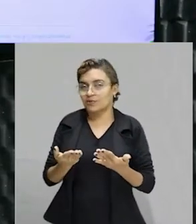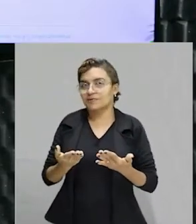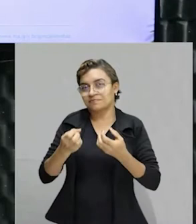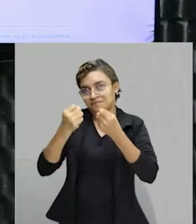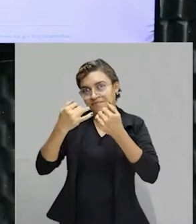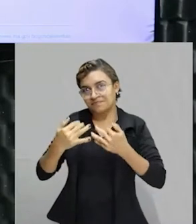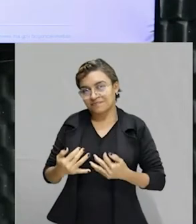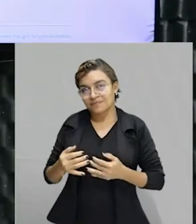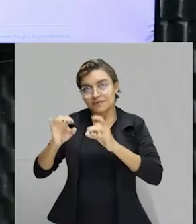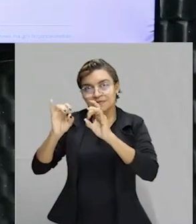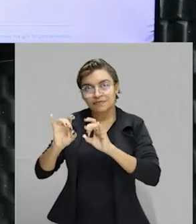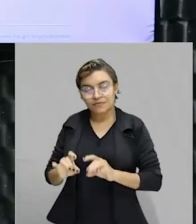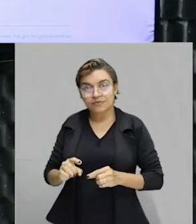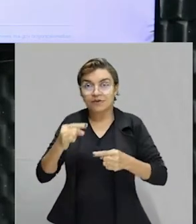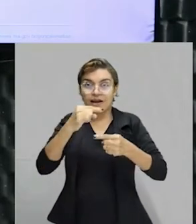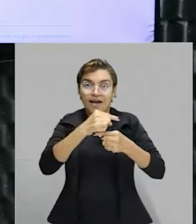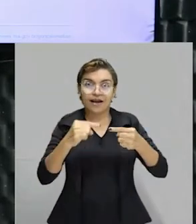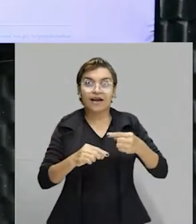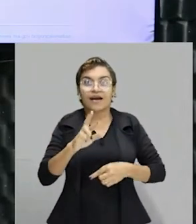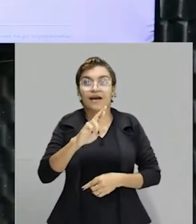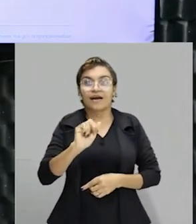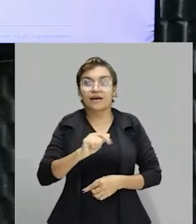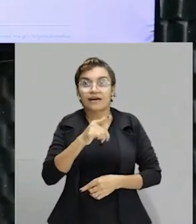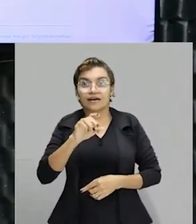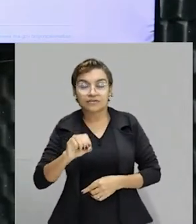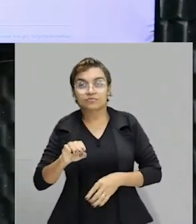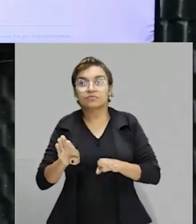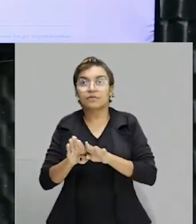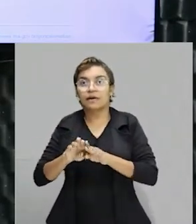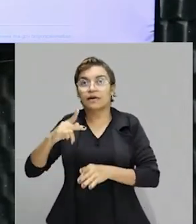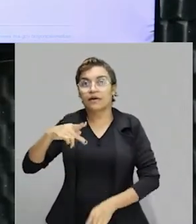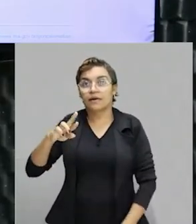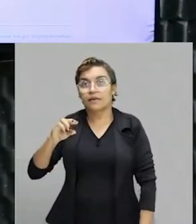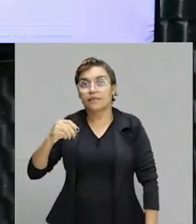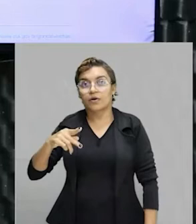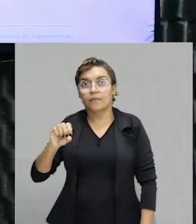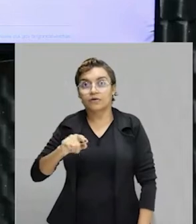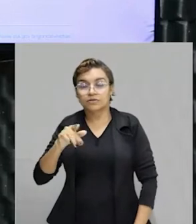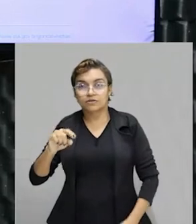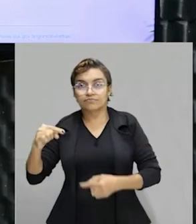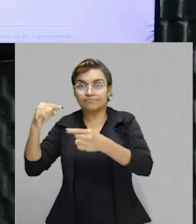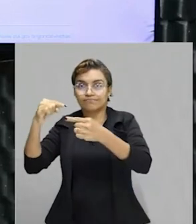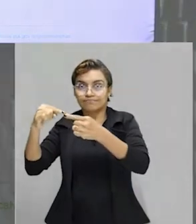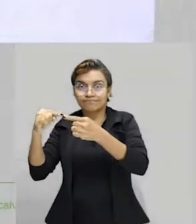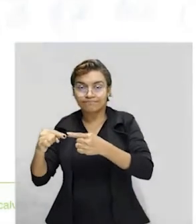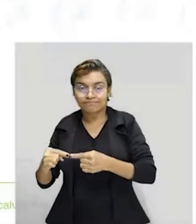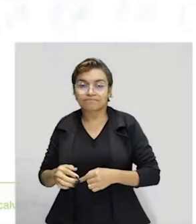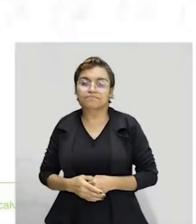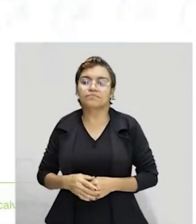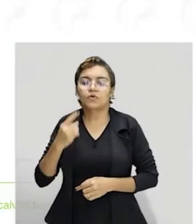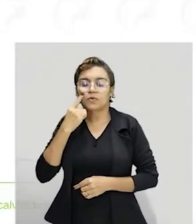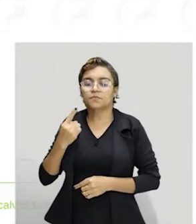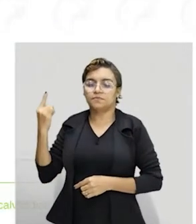exclusivamente de razão e proporção, tá? Acompanha comigo aí a leitura da primeira questão que diz o seguinte, uma